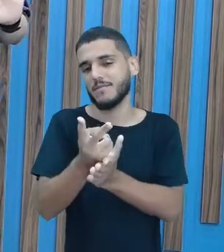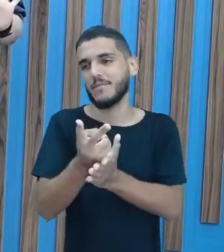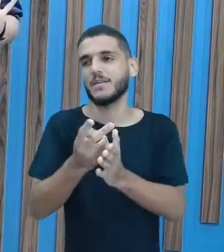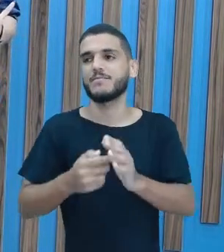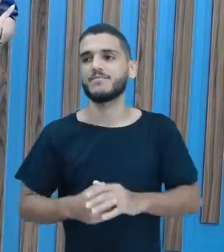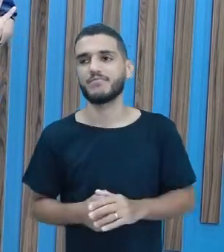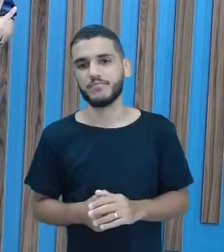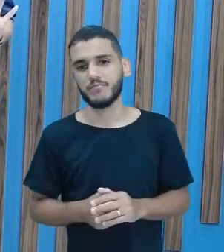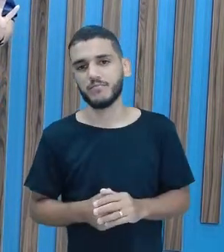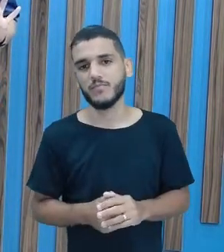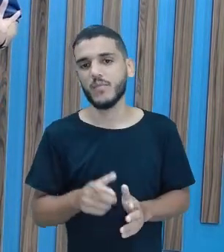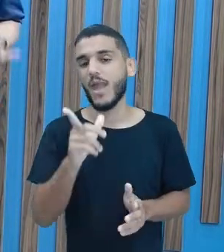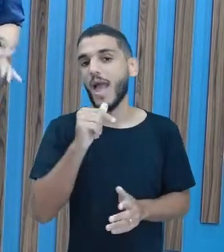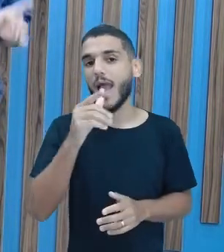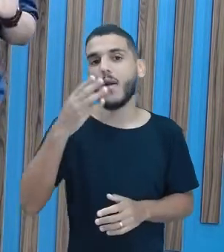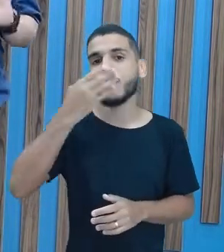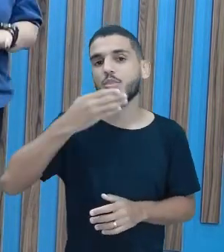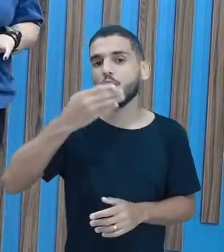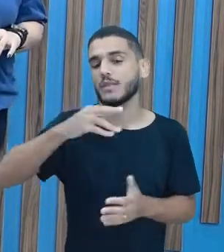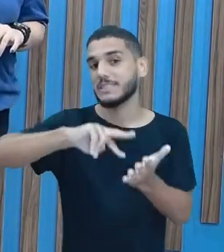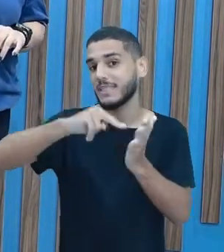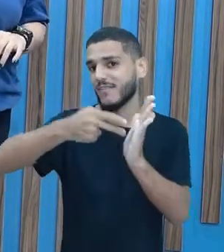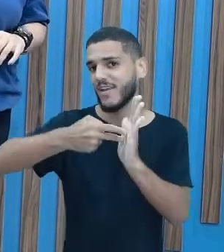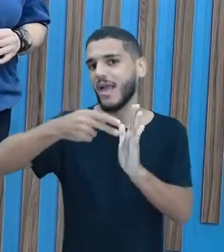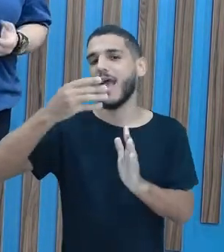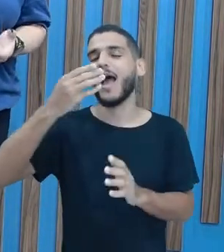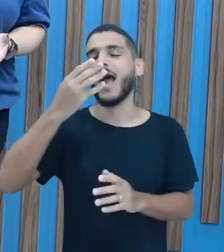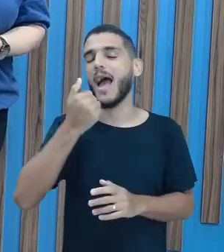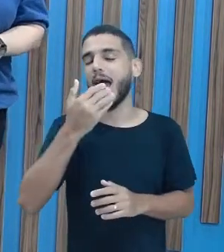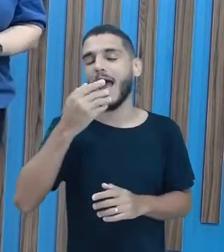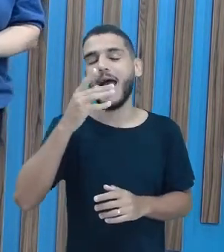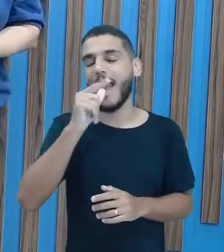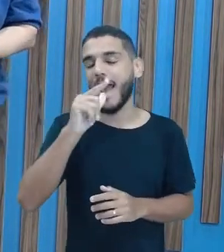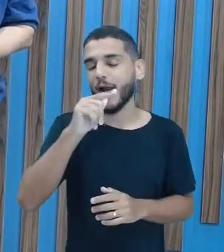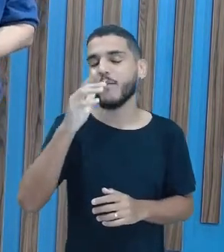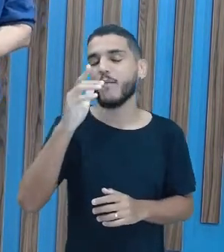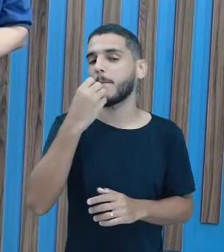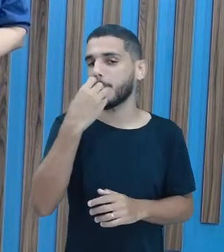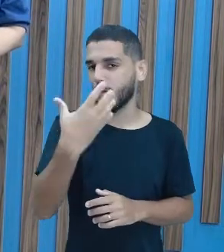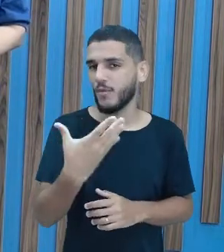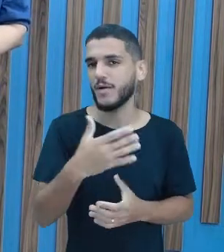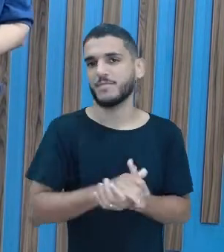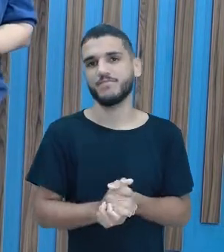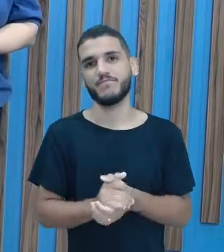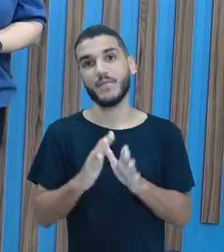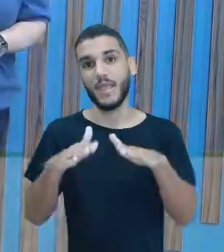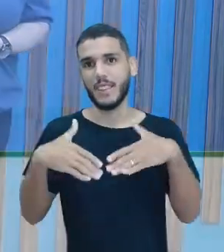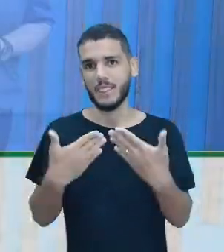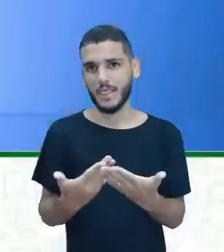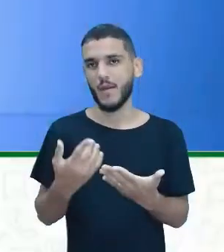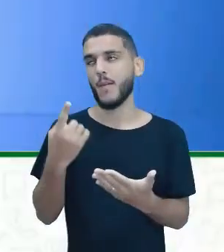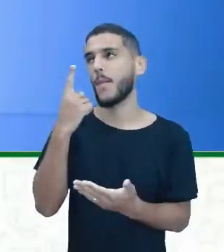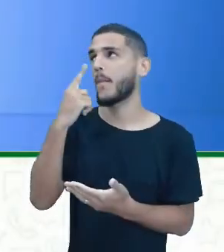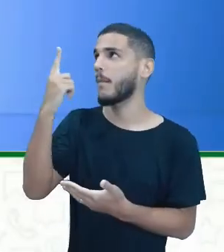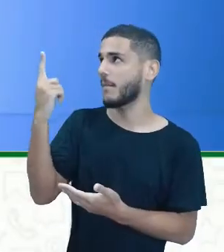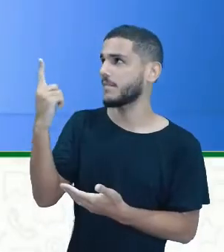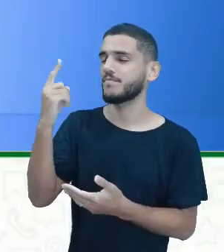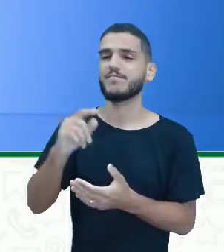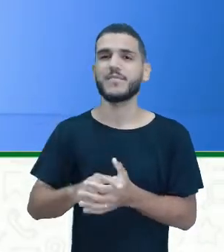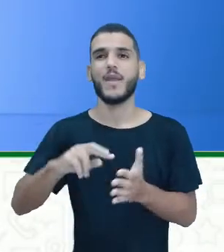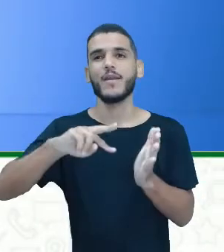é água potável, tá? Então, vamos ver aqui essa definição de potável.